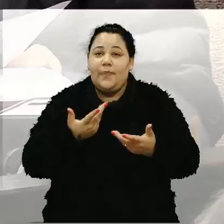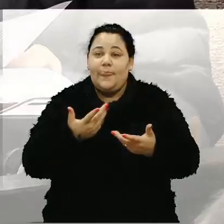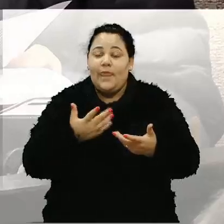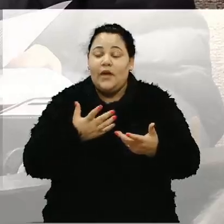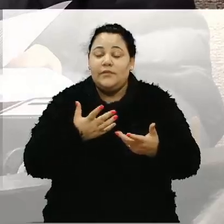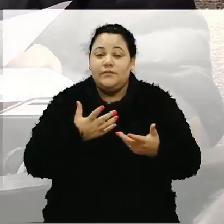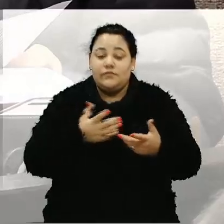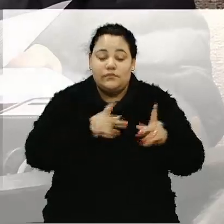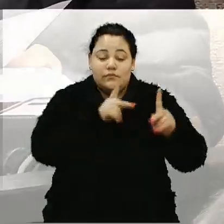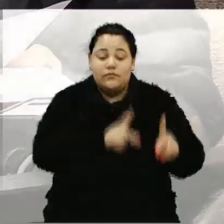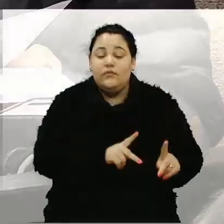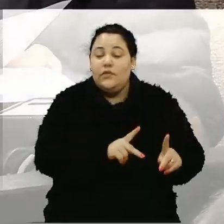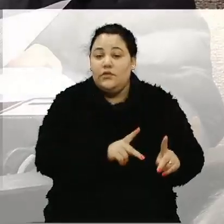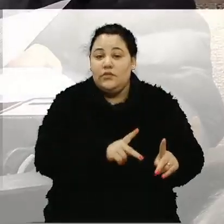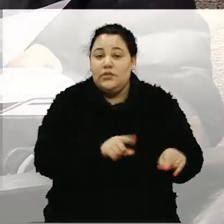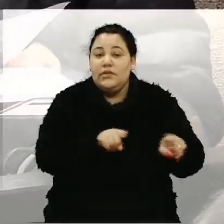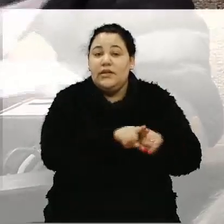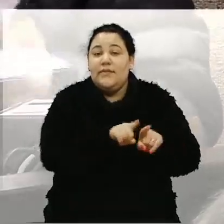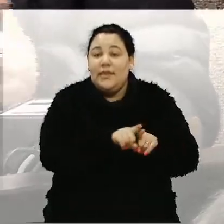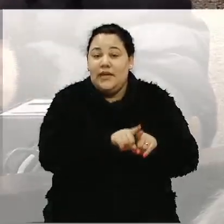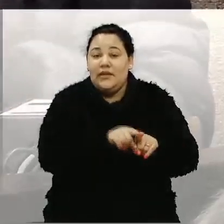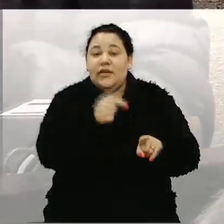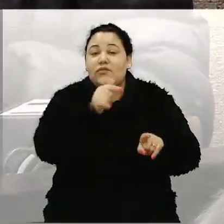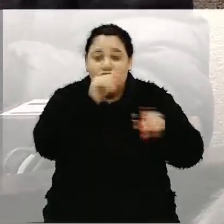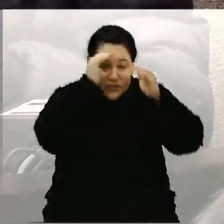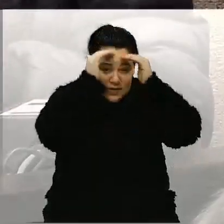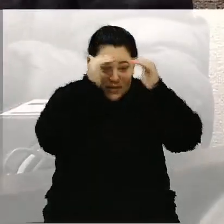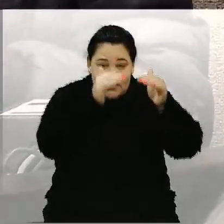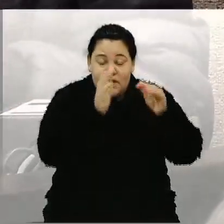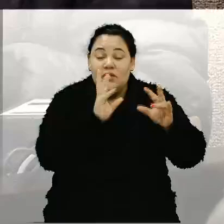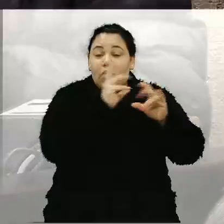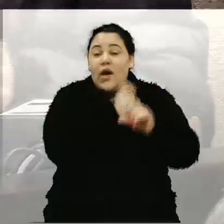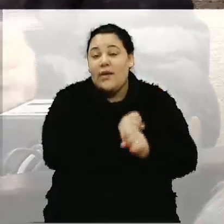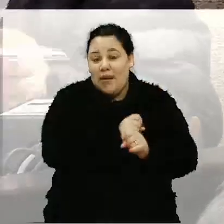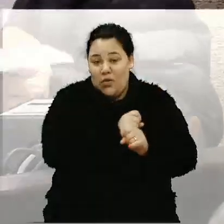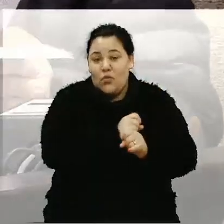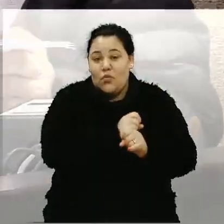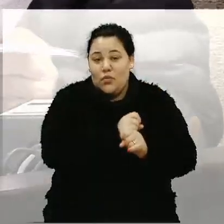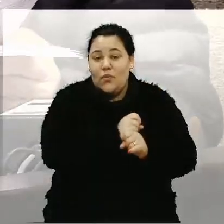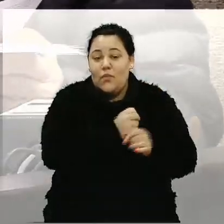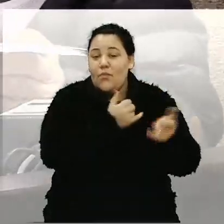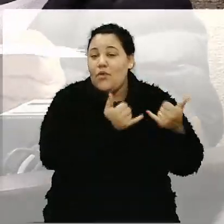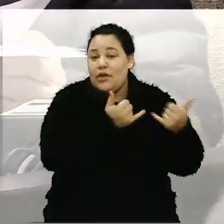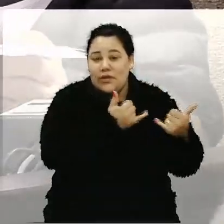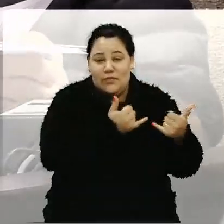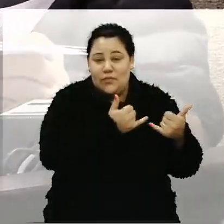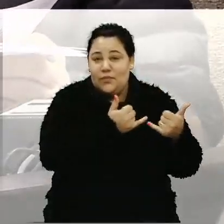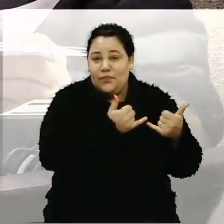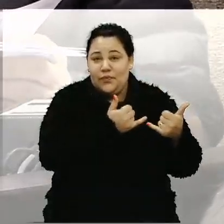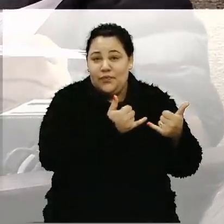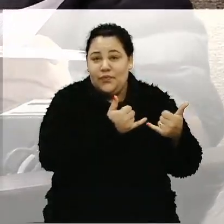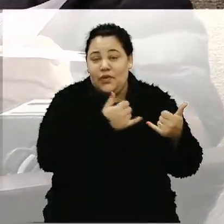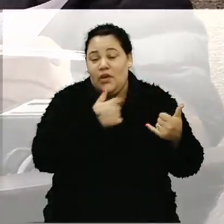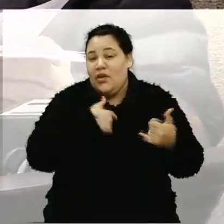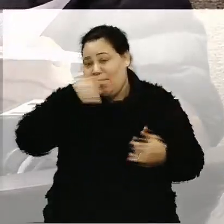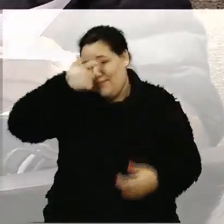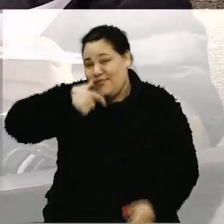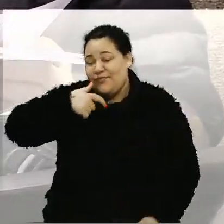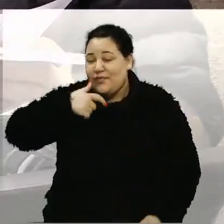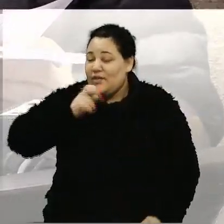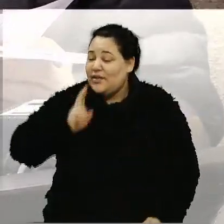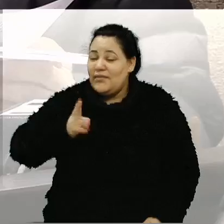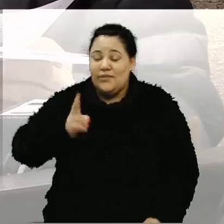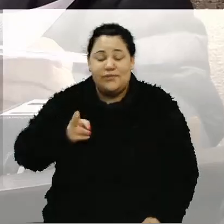tiverem também, de uma forma cultural, respeito para com os animais, isso nunca vai, infelizmente, deixar de acontecer e